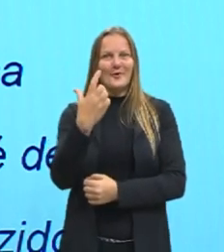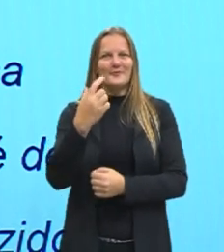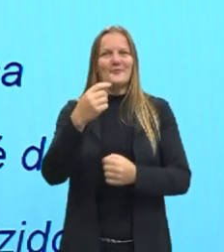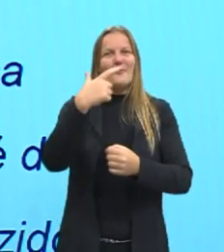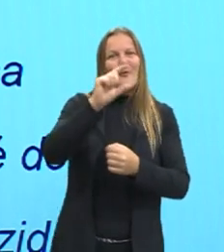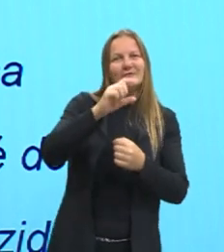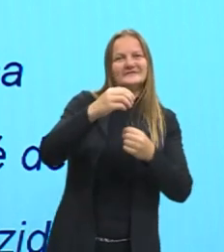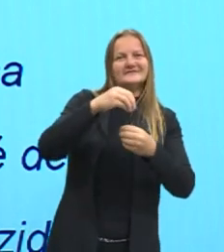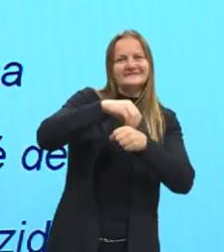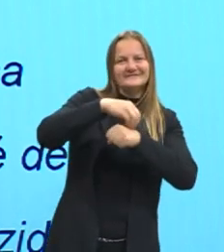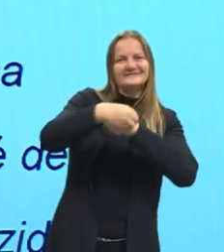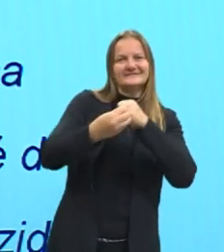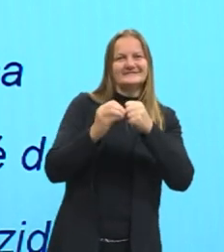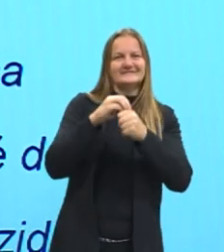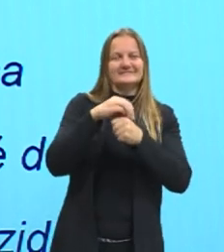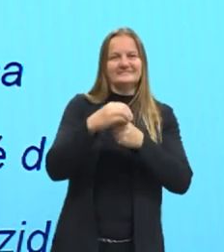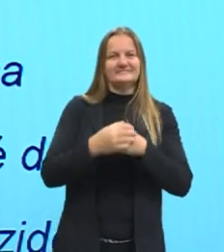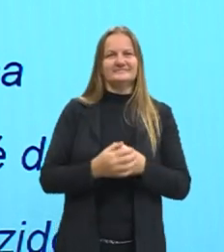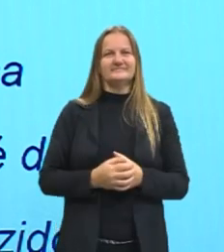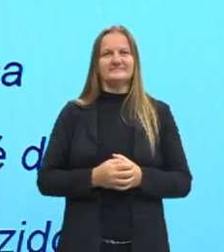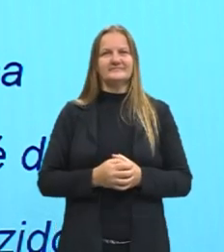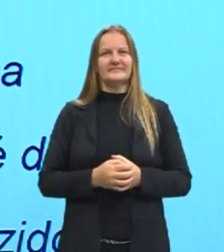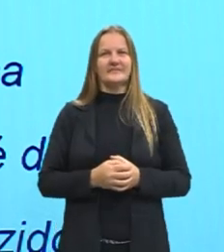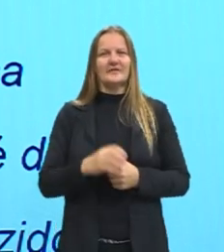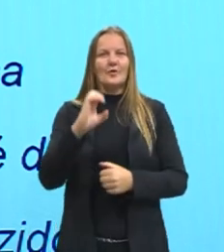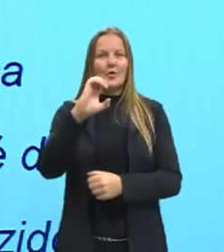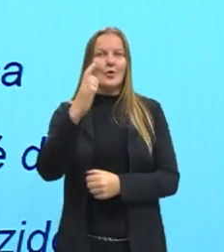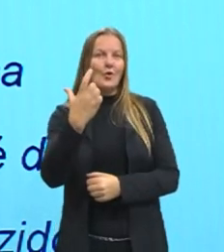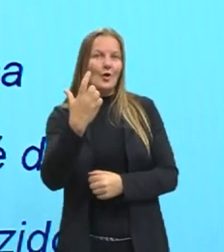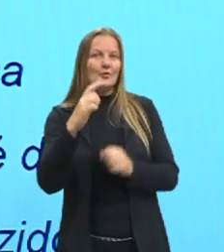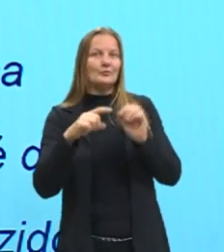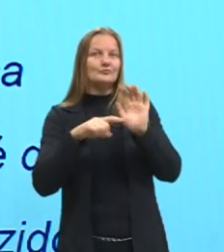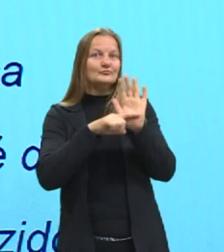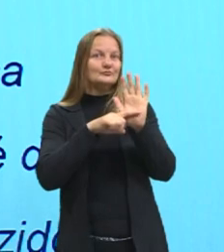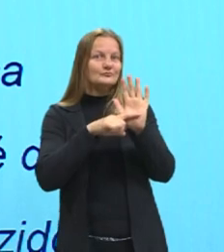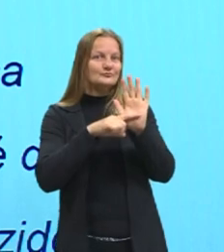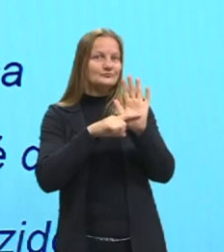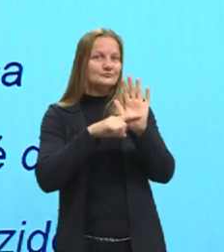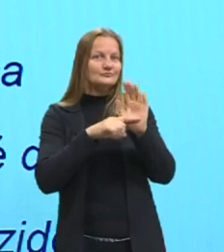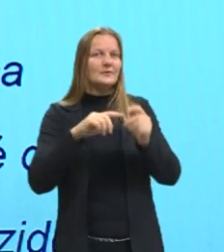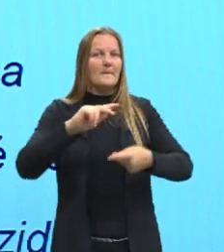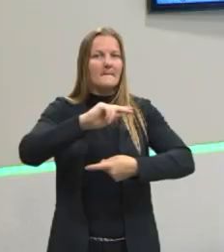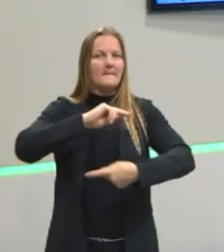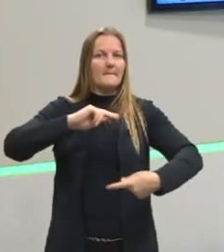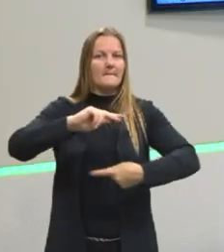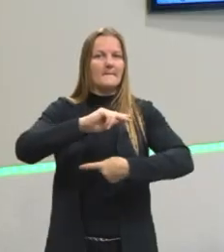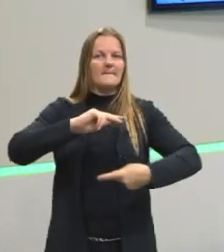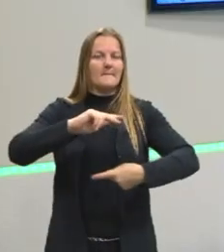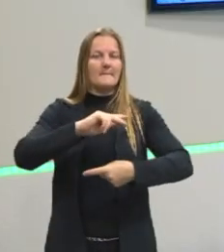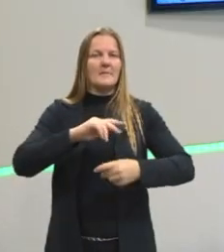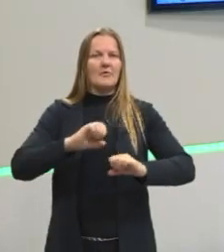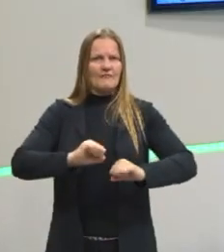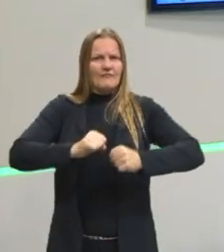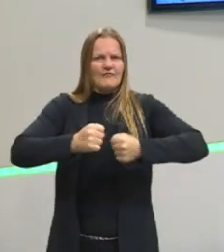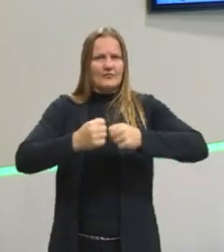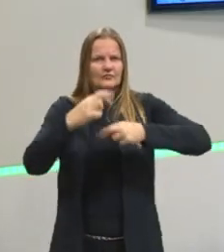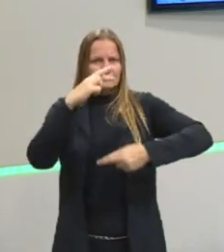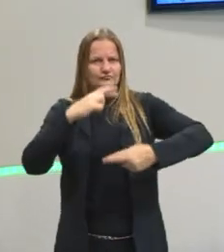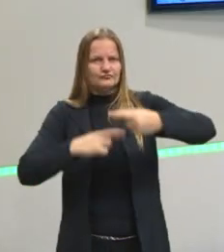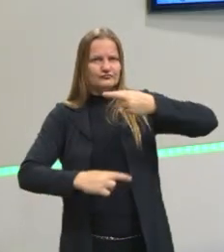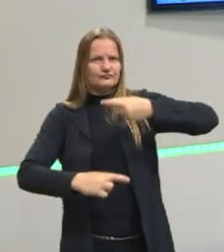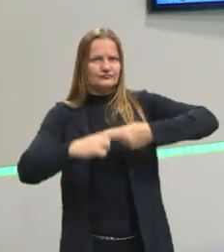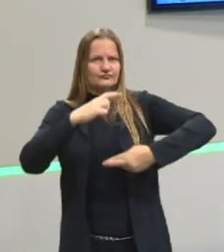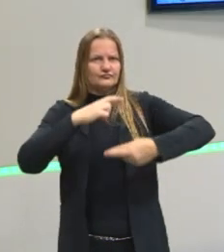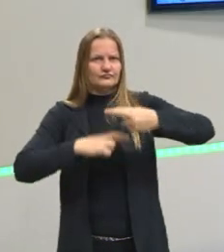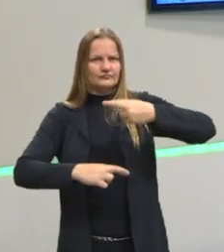e o cloro é o polo negativo. Como os polos já existem, essa força intermolecular do